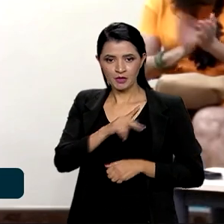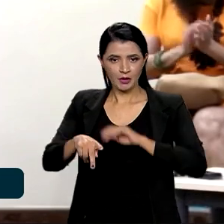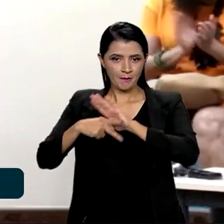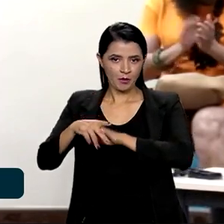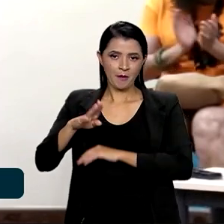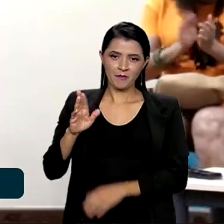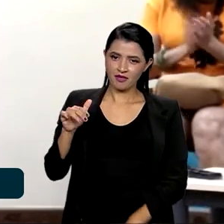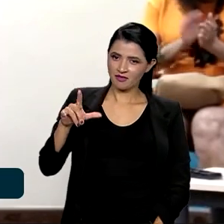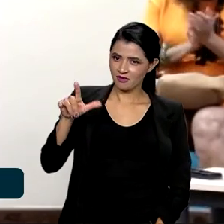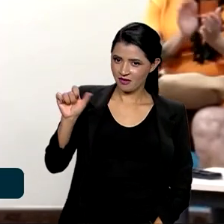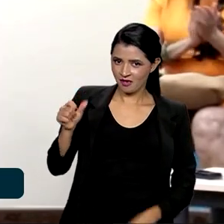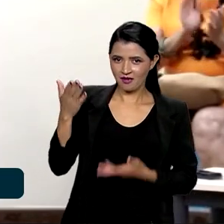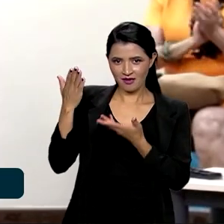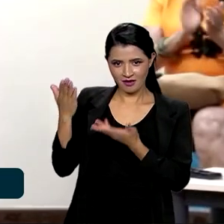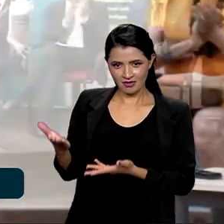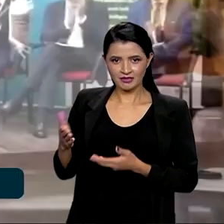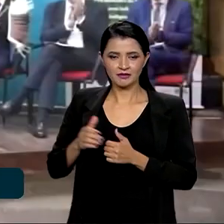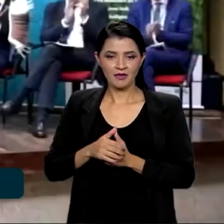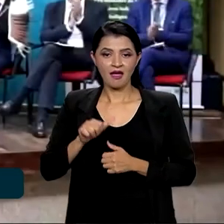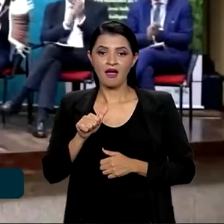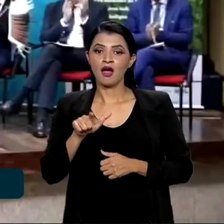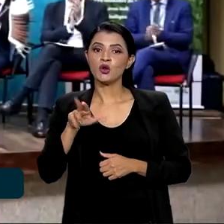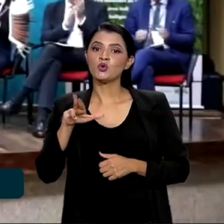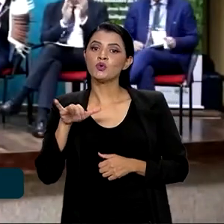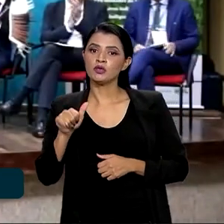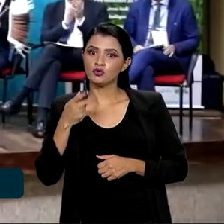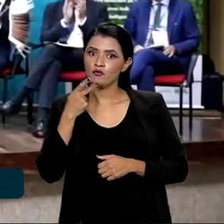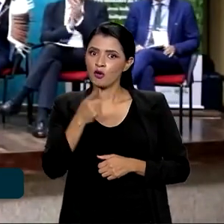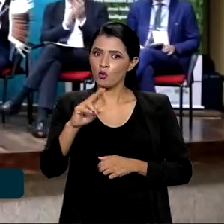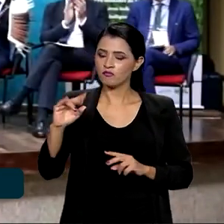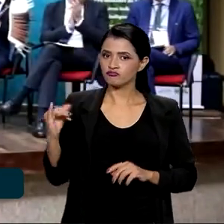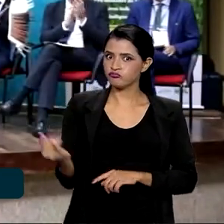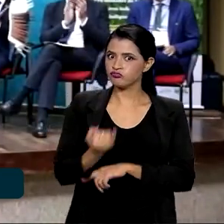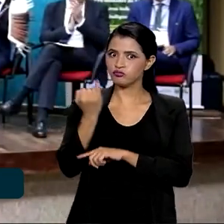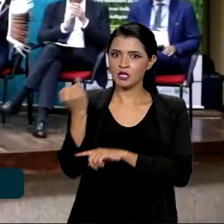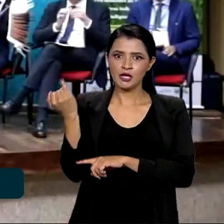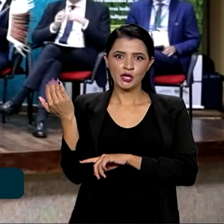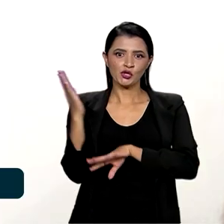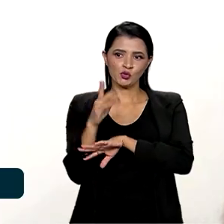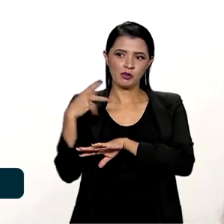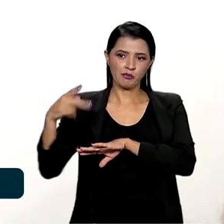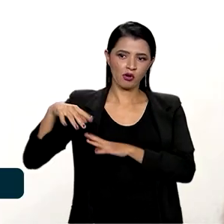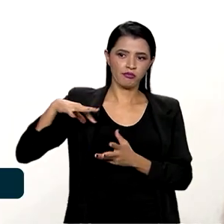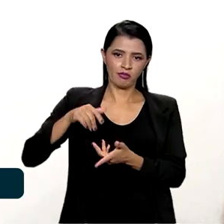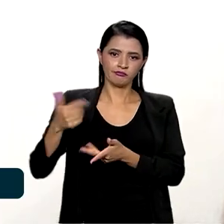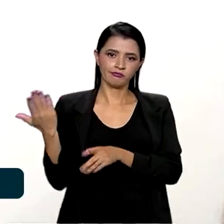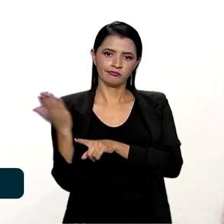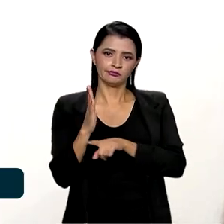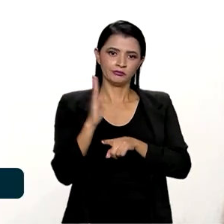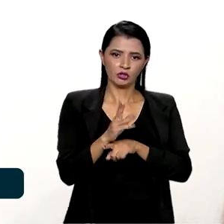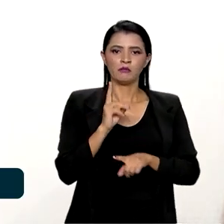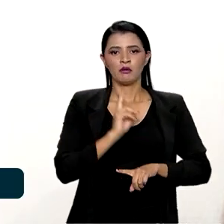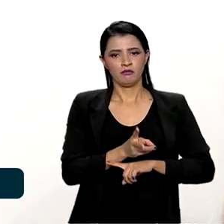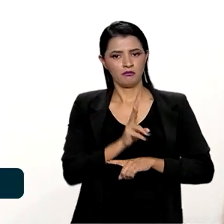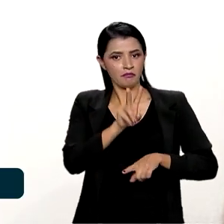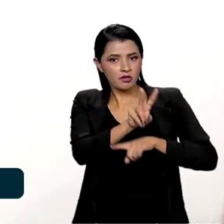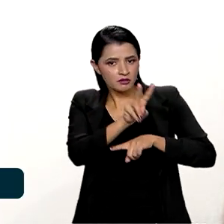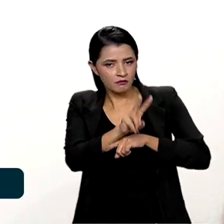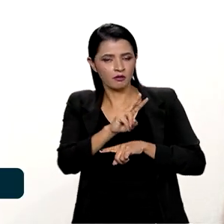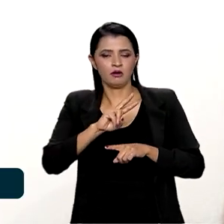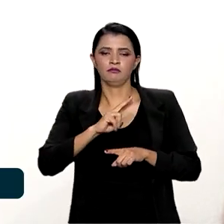BNDES, Aloysio Mercadante, ressaltou a importância da ajuda internacional na preservação da Amazônia.